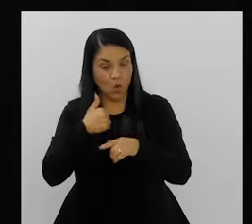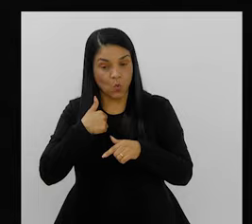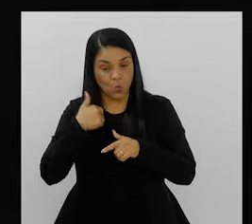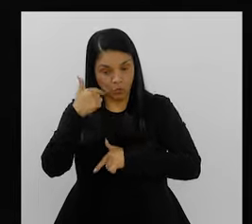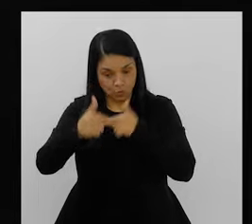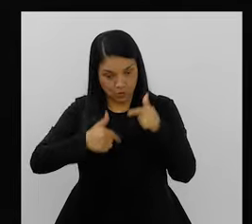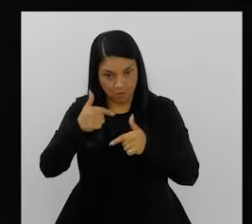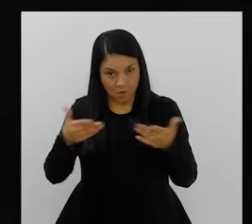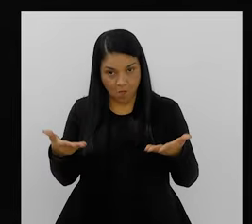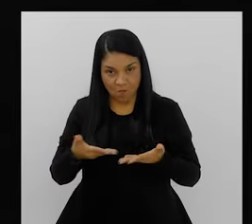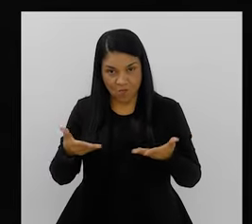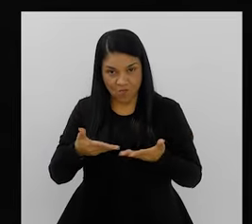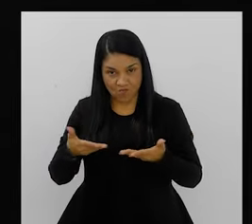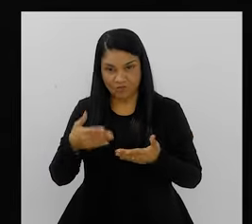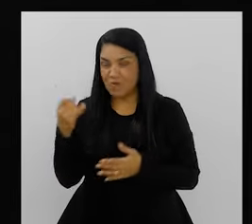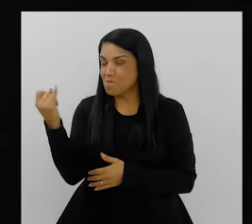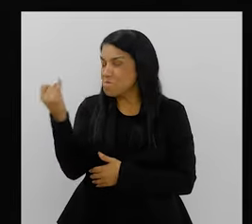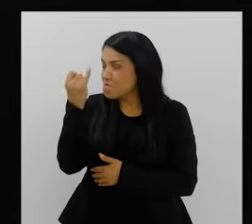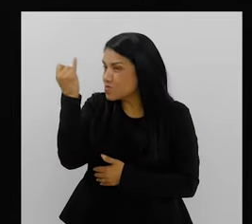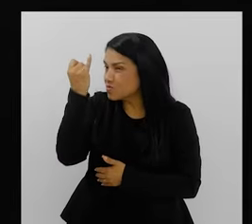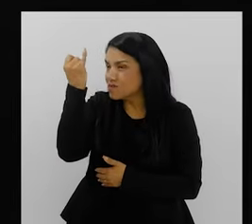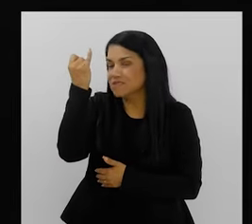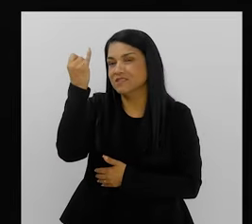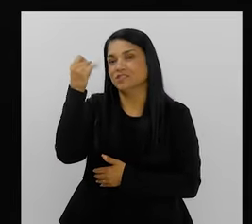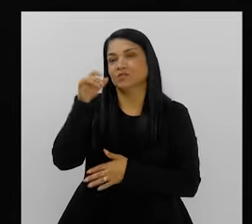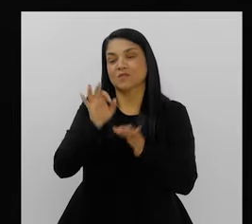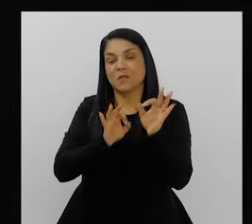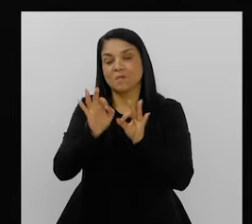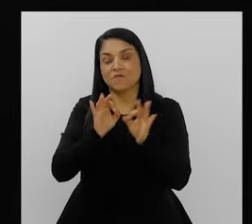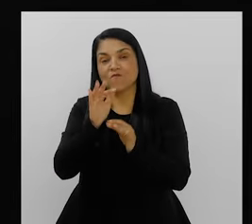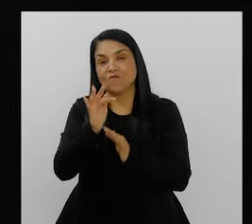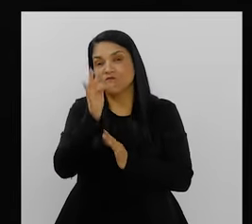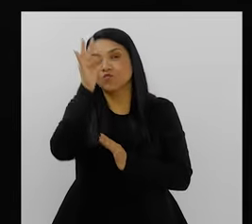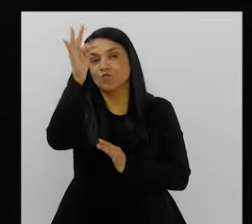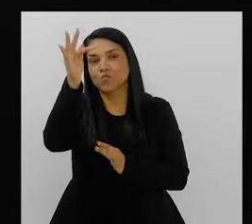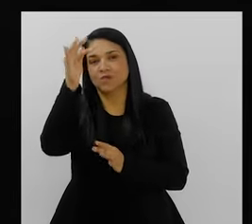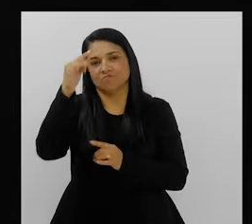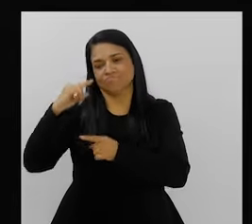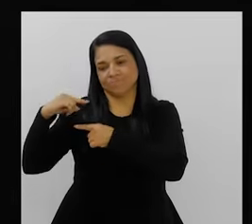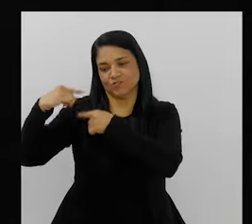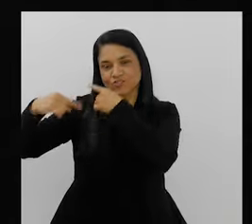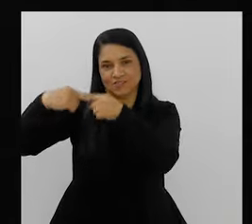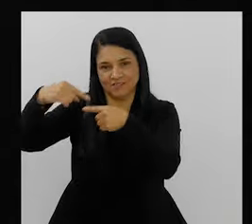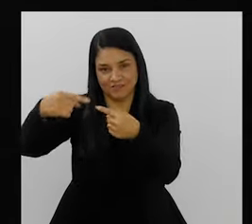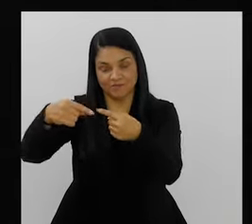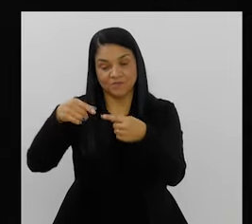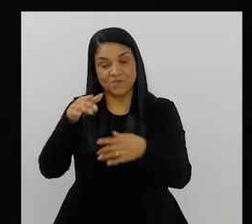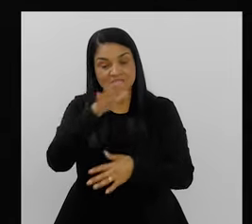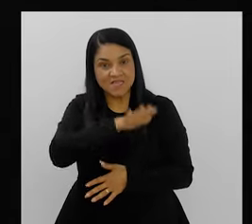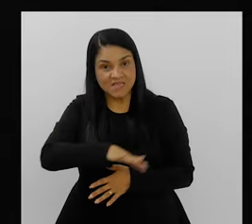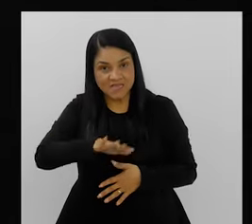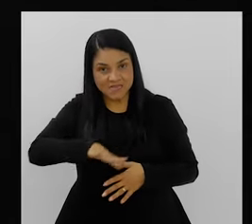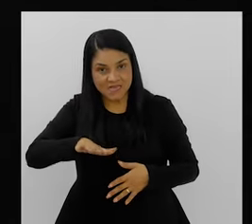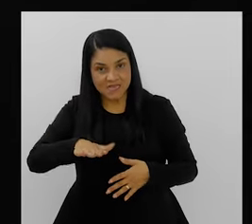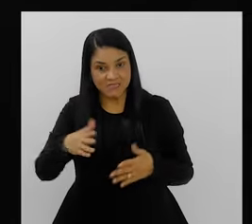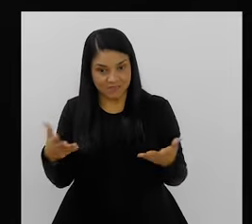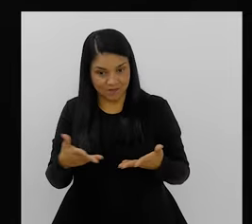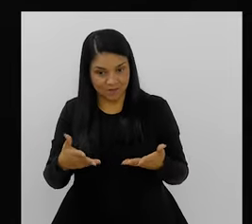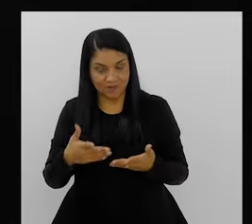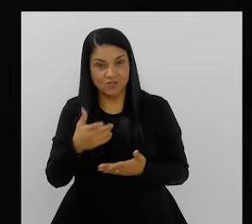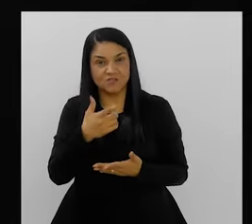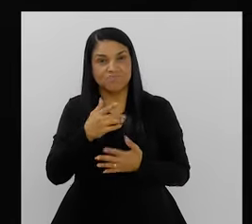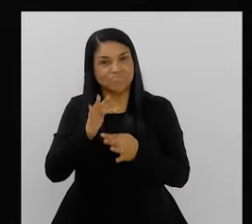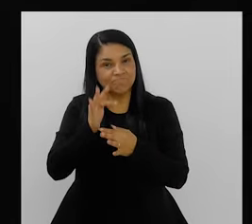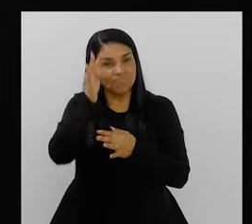porque eu acho que o trabalho que eu faço hoje tem tamanha importância, porque a gente está preparando as futuras gerações. Essas crianças,